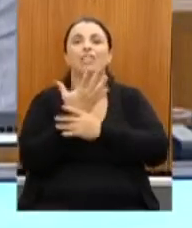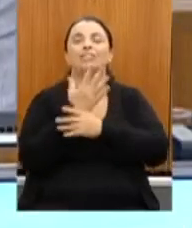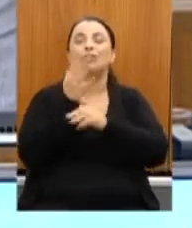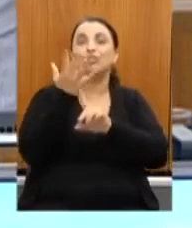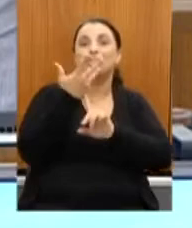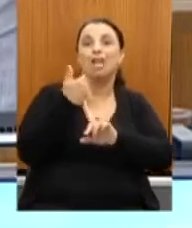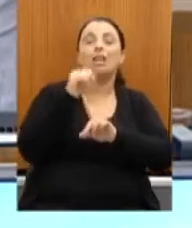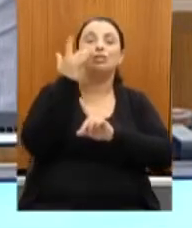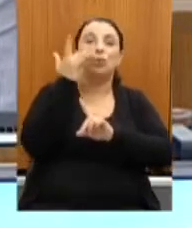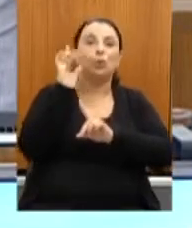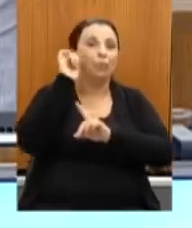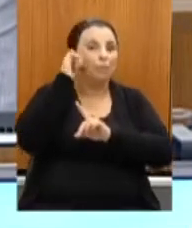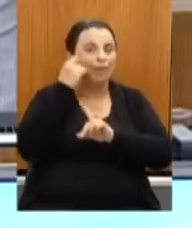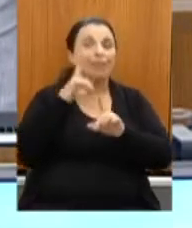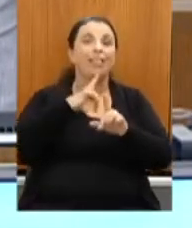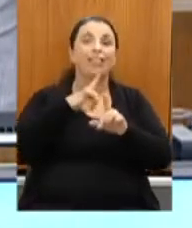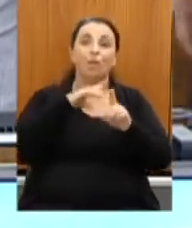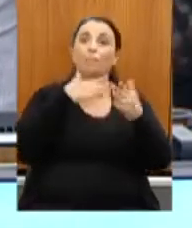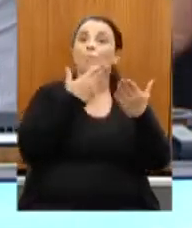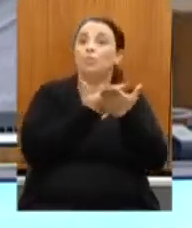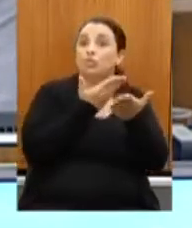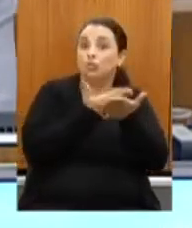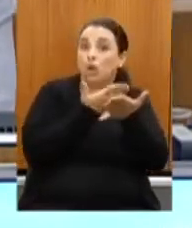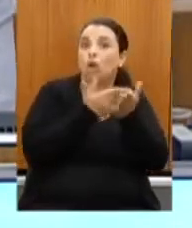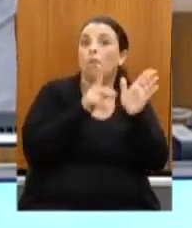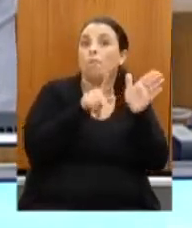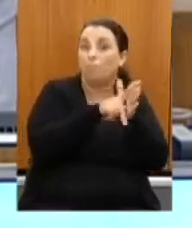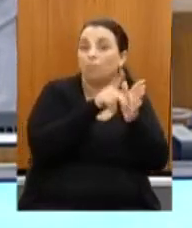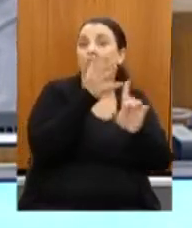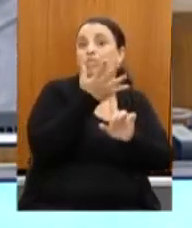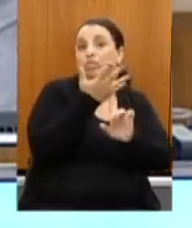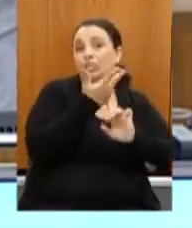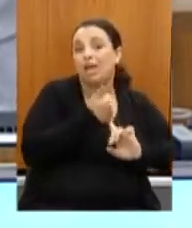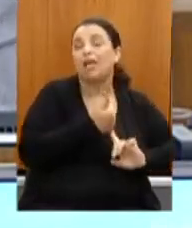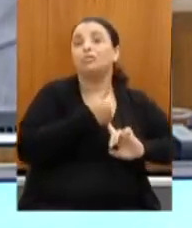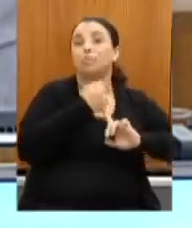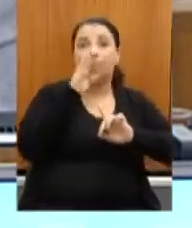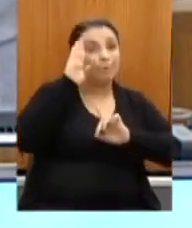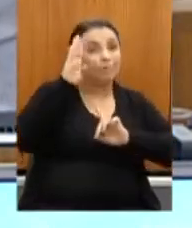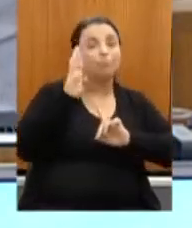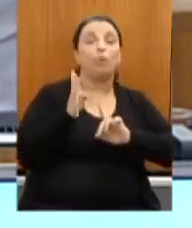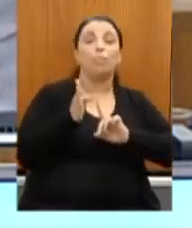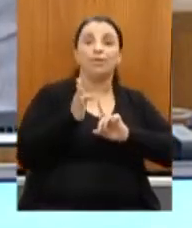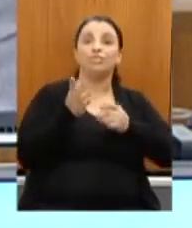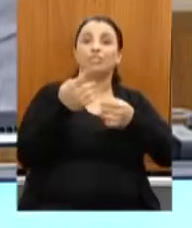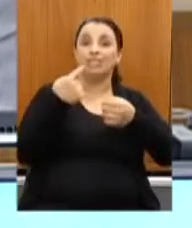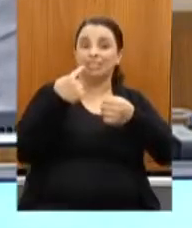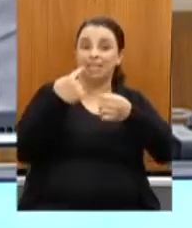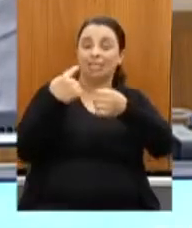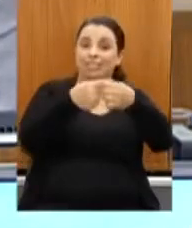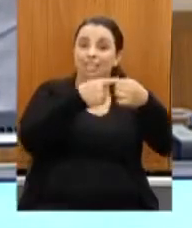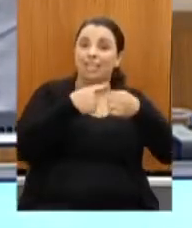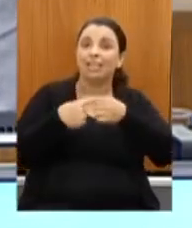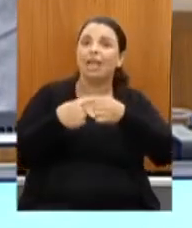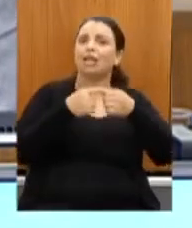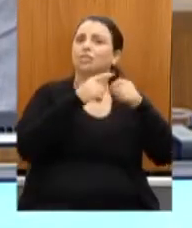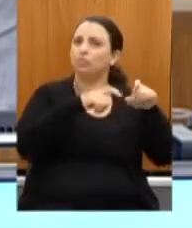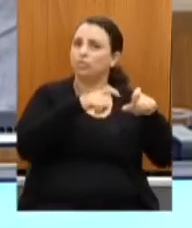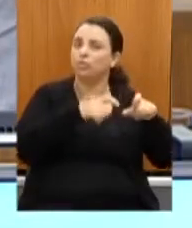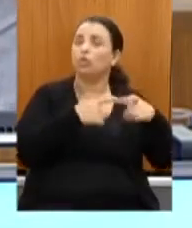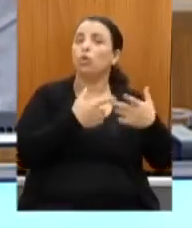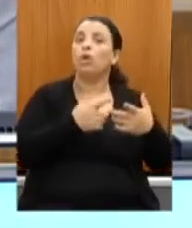É um dos maiores problemas de Minas Gerais, sobretudo o interior. Então, peço ajuda aos deputados para que a gente possa levar